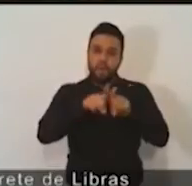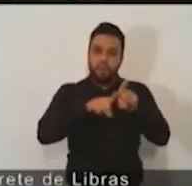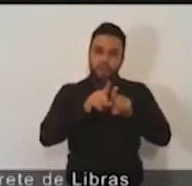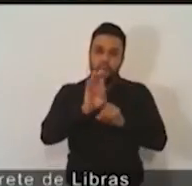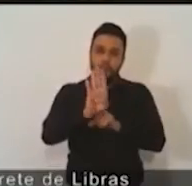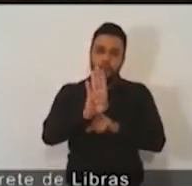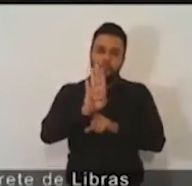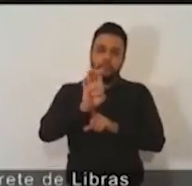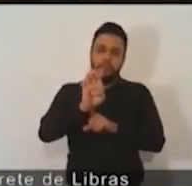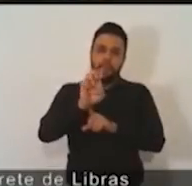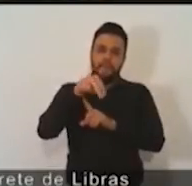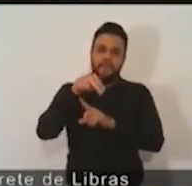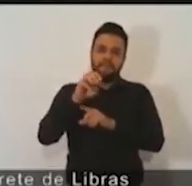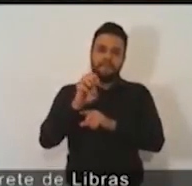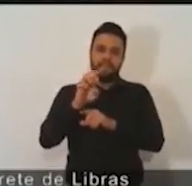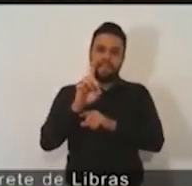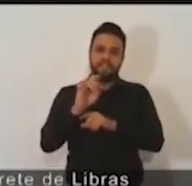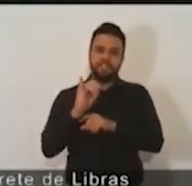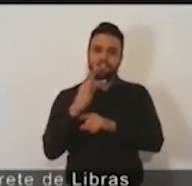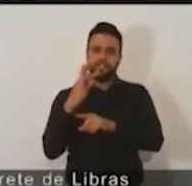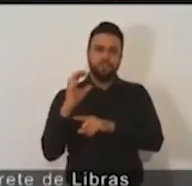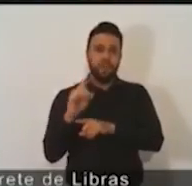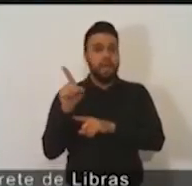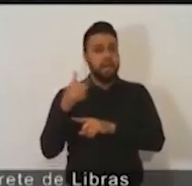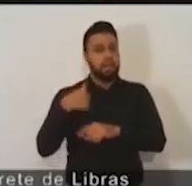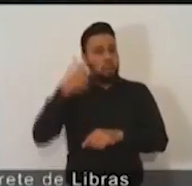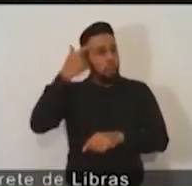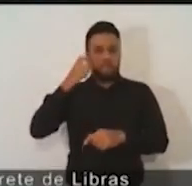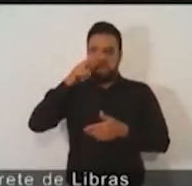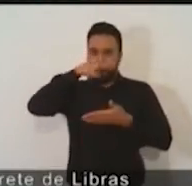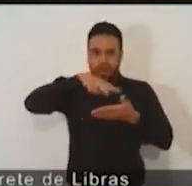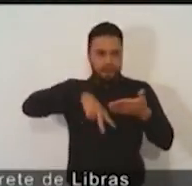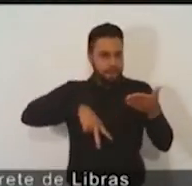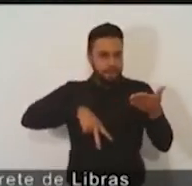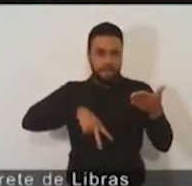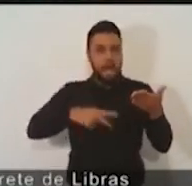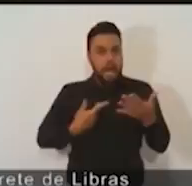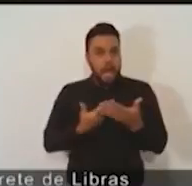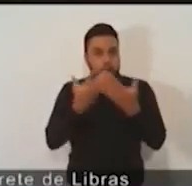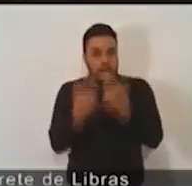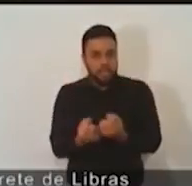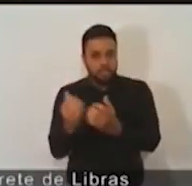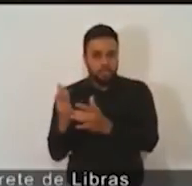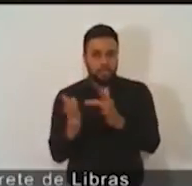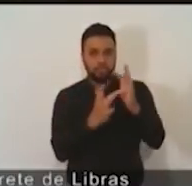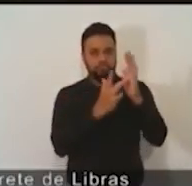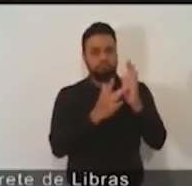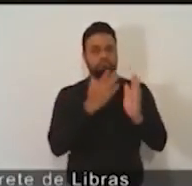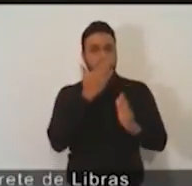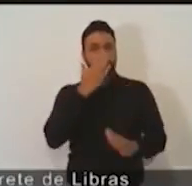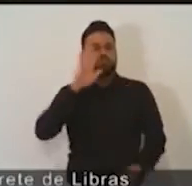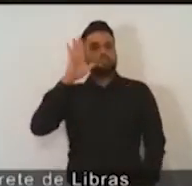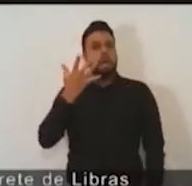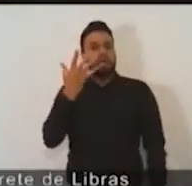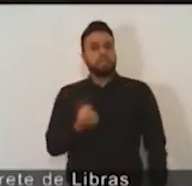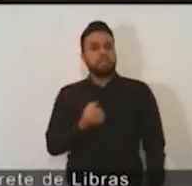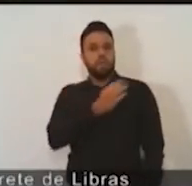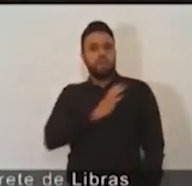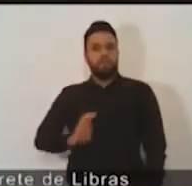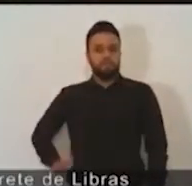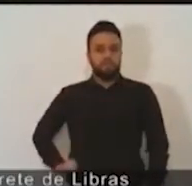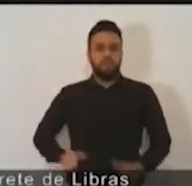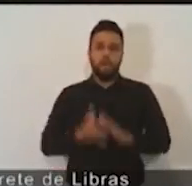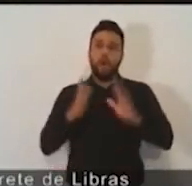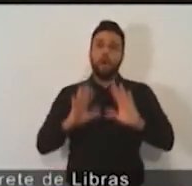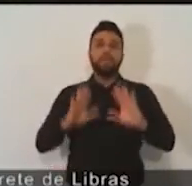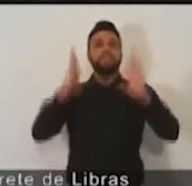era uma pessoa que não tinha letra, e se converteu em Evangelho e quando ele orava, ele sabia só